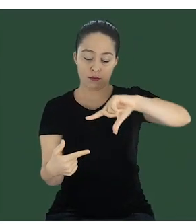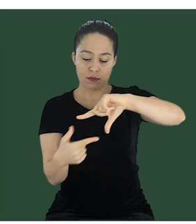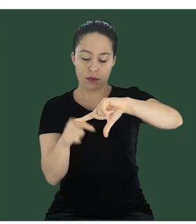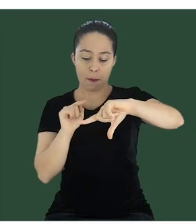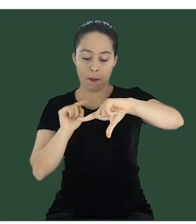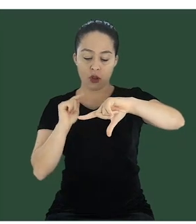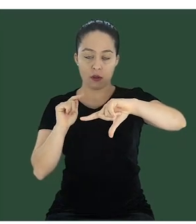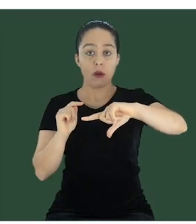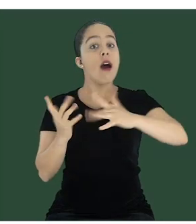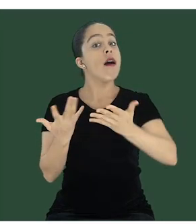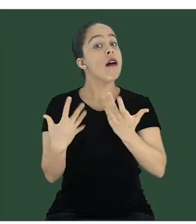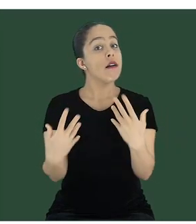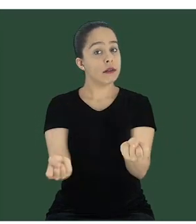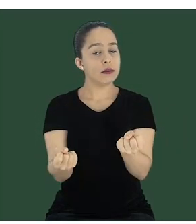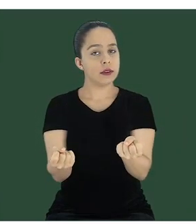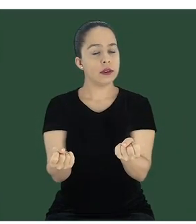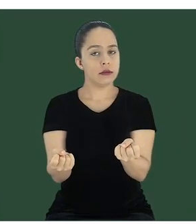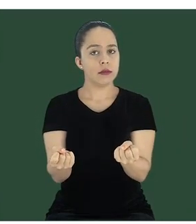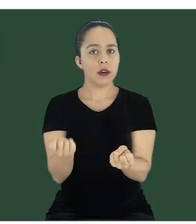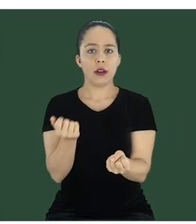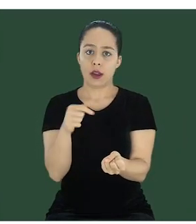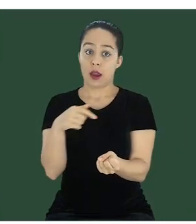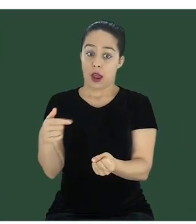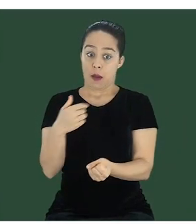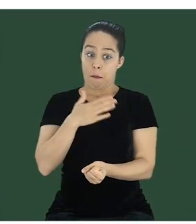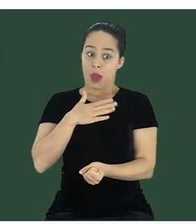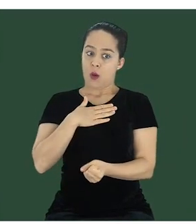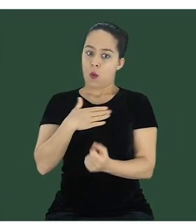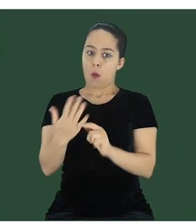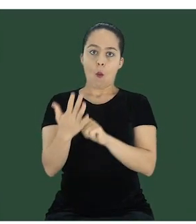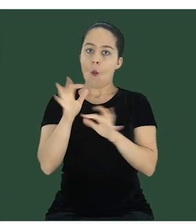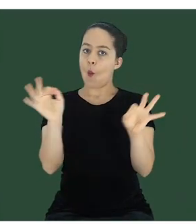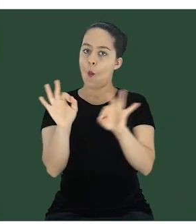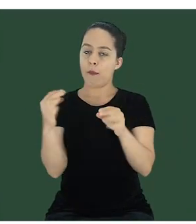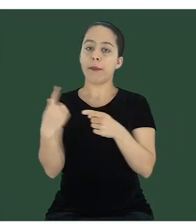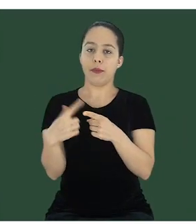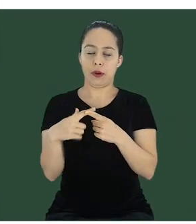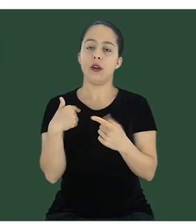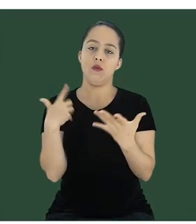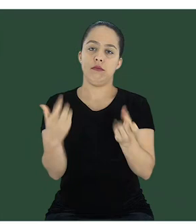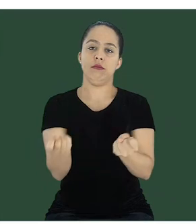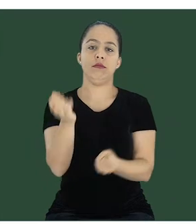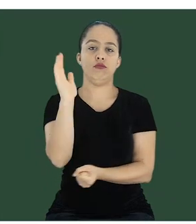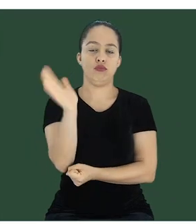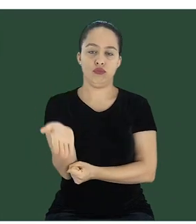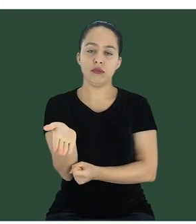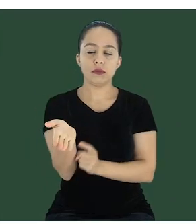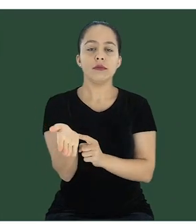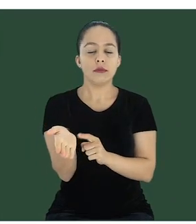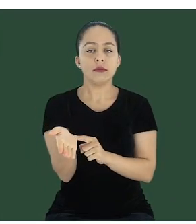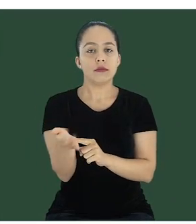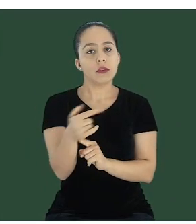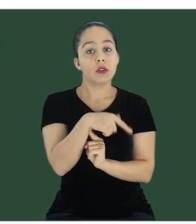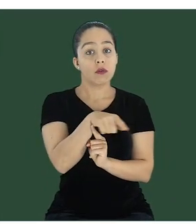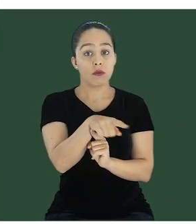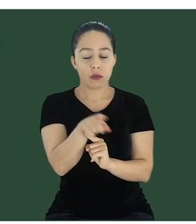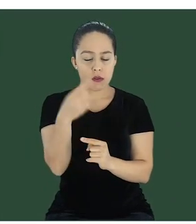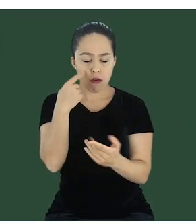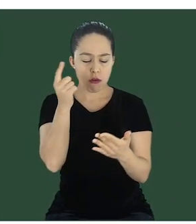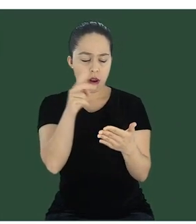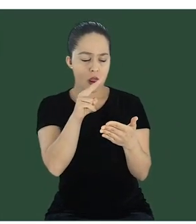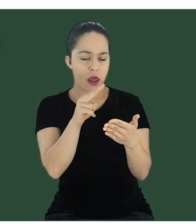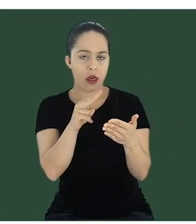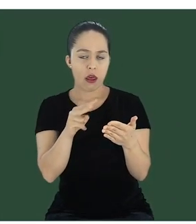Aí aqui você tem o botão para aceite, o meu não aparece mais porque eu já aceitei, só aparece o download do